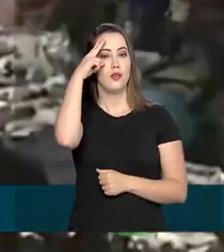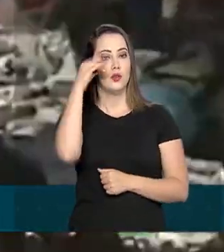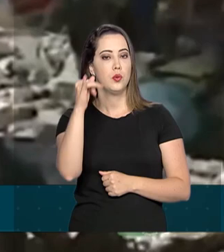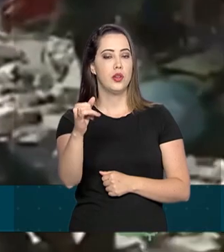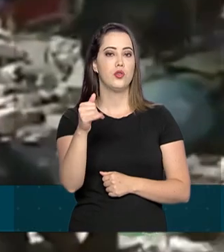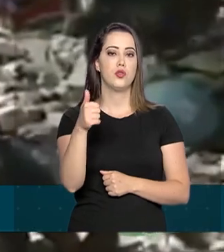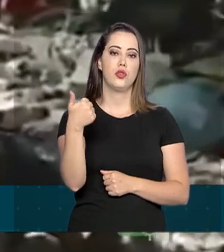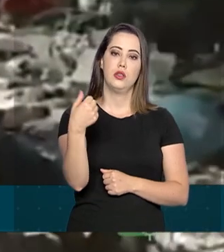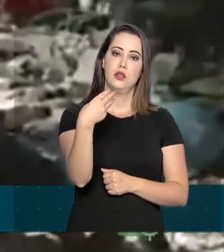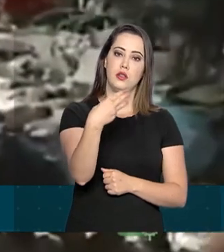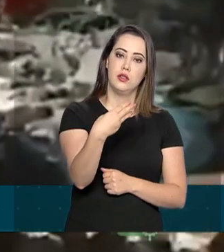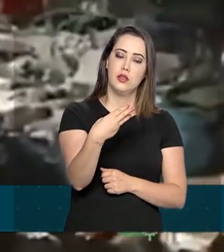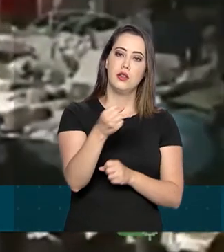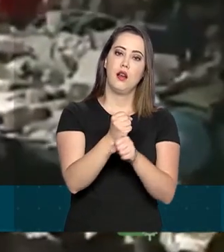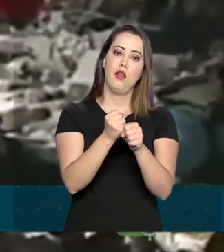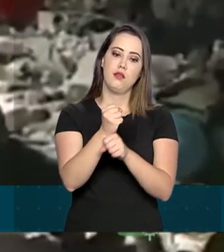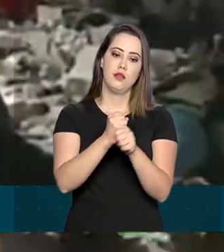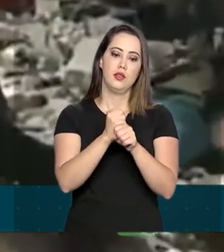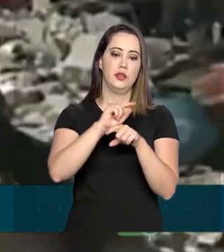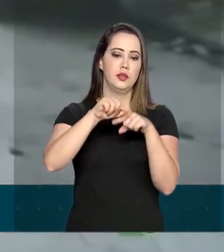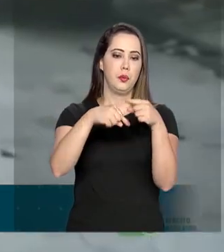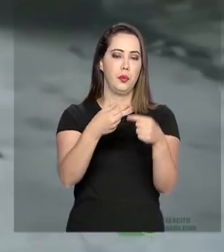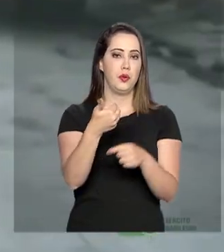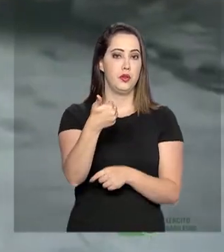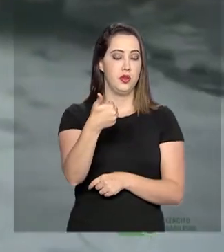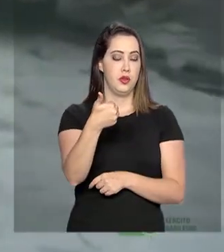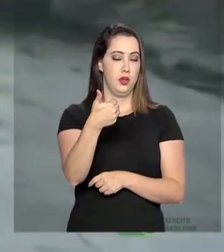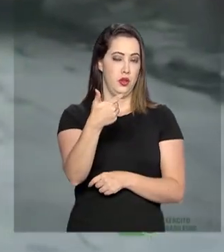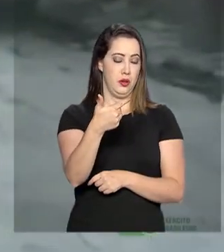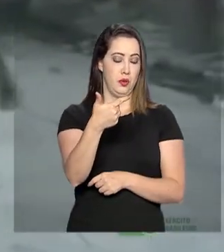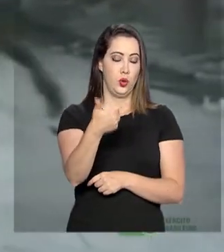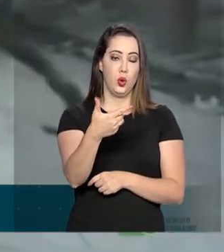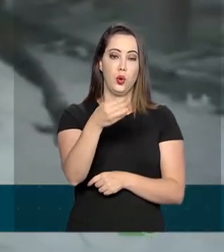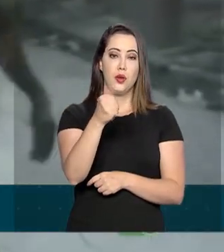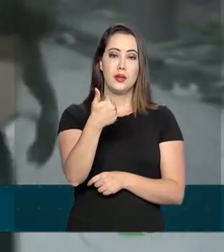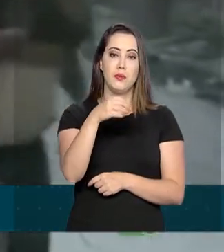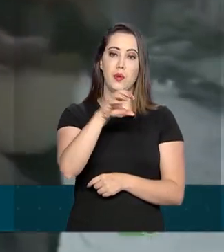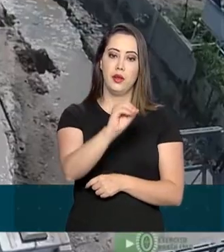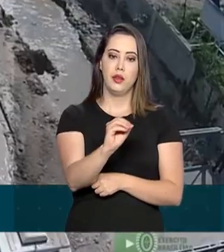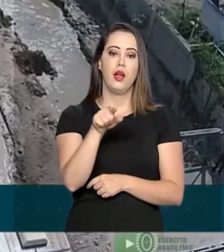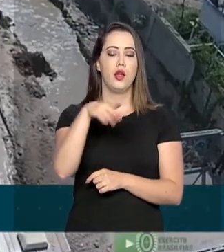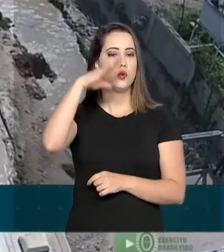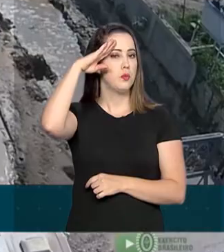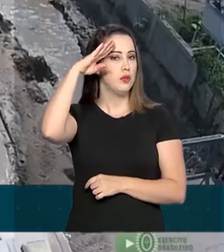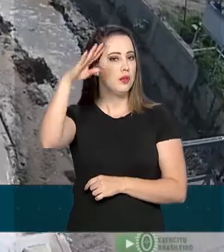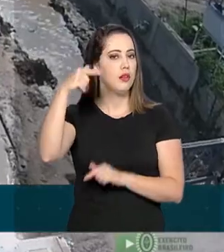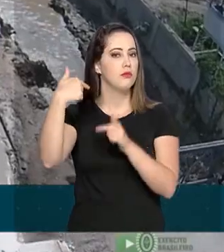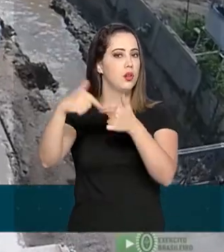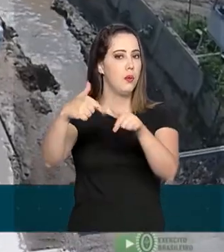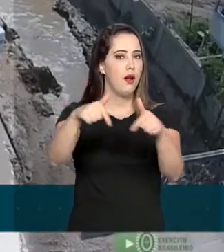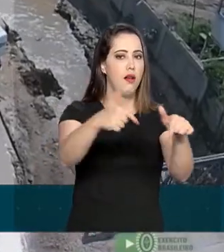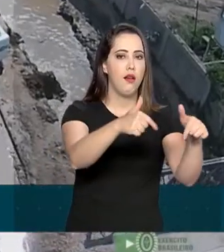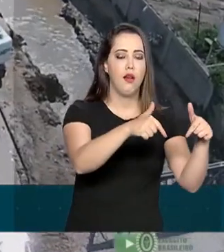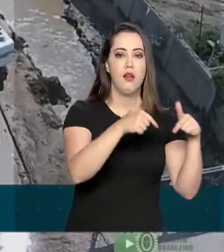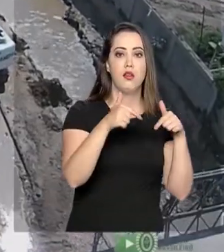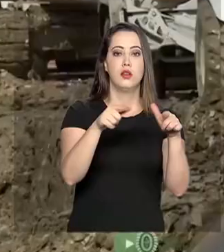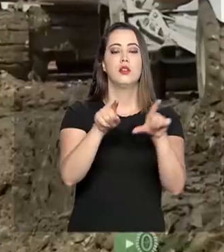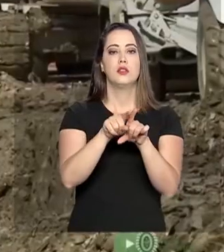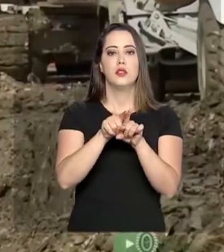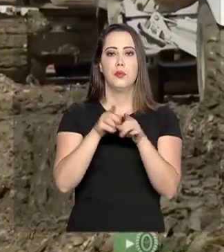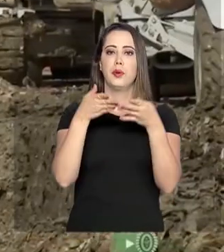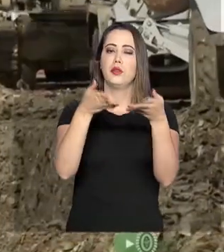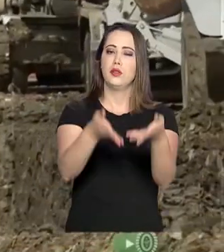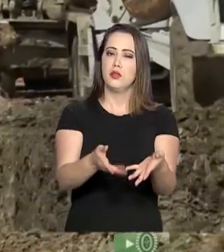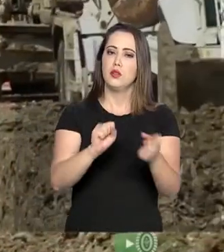anos. Após o terremoto de 2010, além do trabalho que os militares brasileiros já faziam, as tropas passaram a